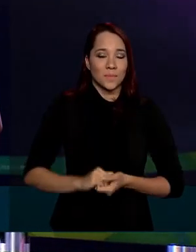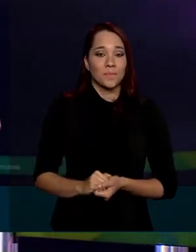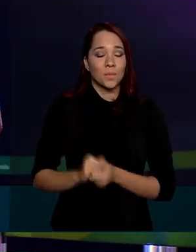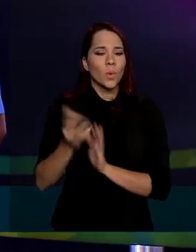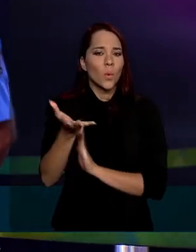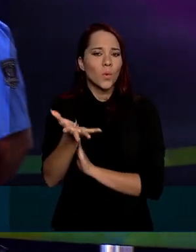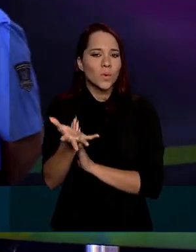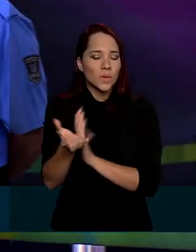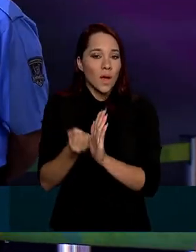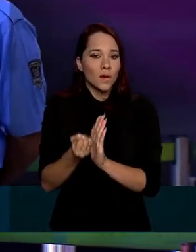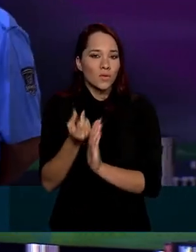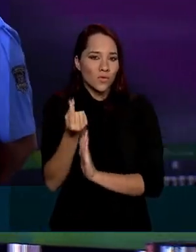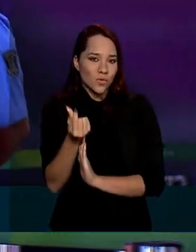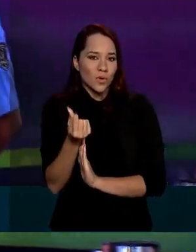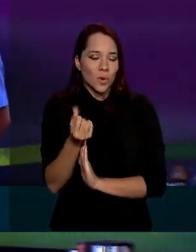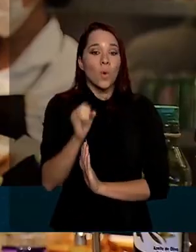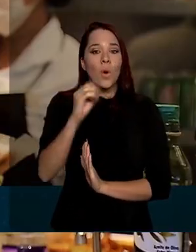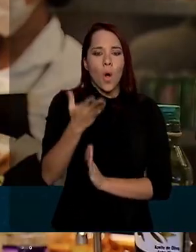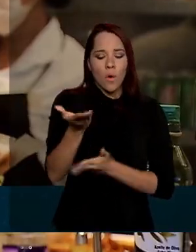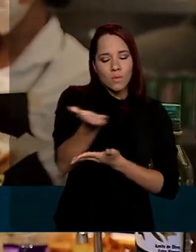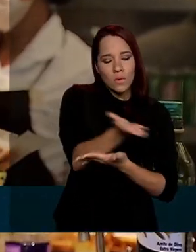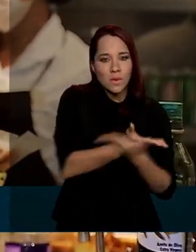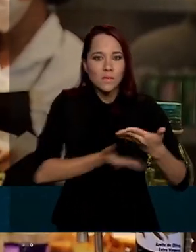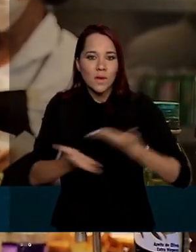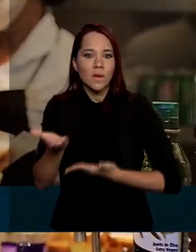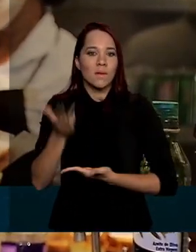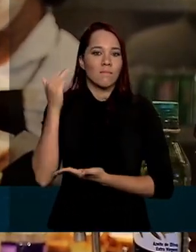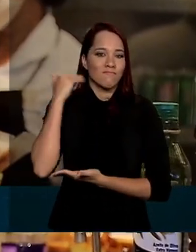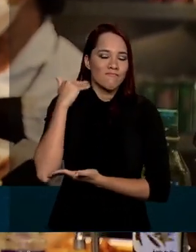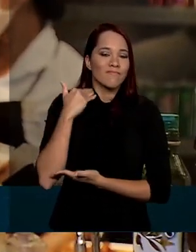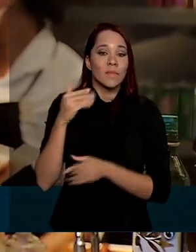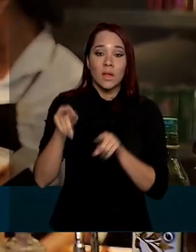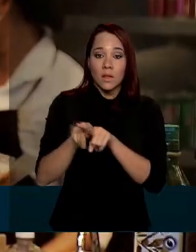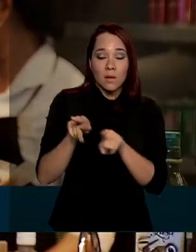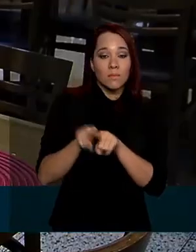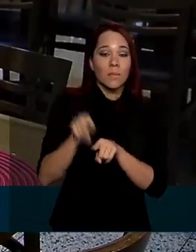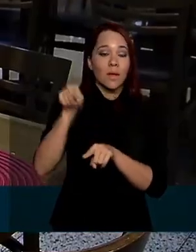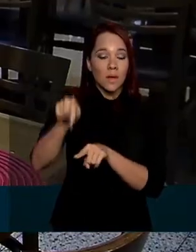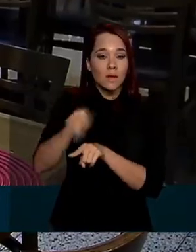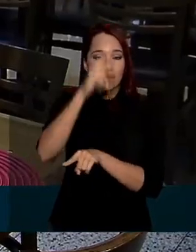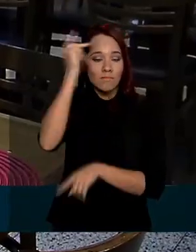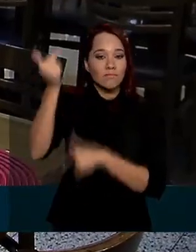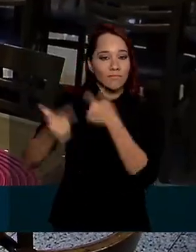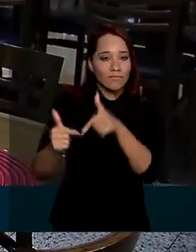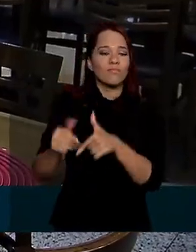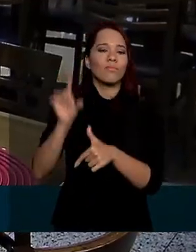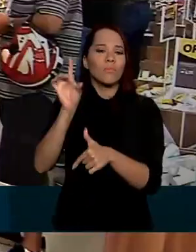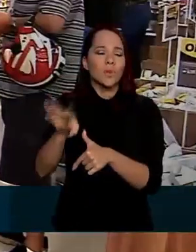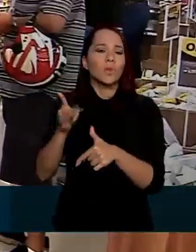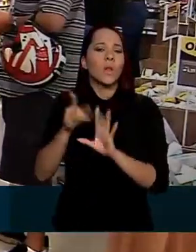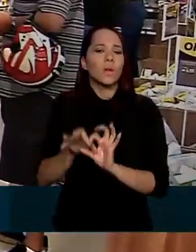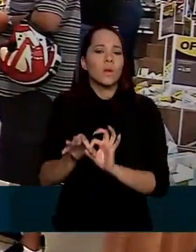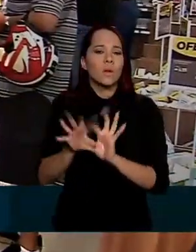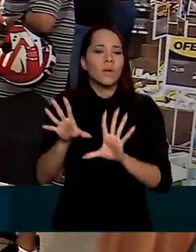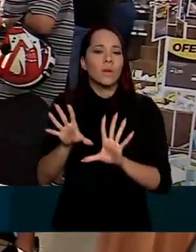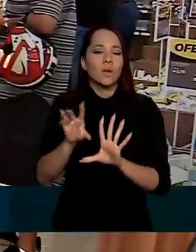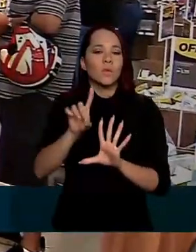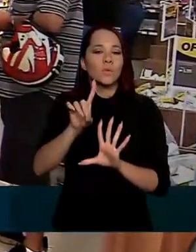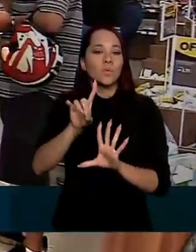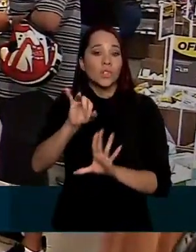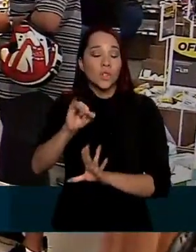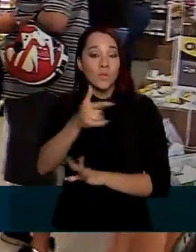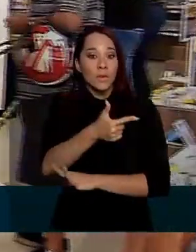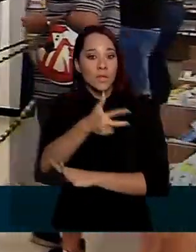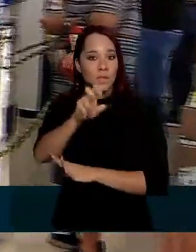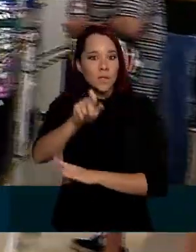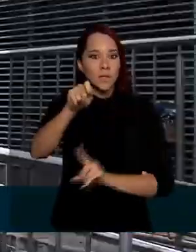saques em dinheiro ou transferências também para esses trabalhadores só vão estar liberados a partir de